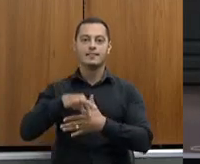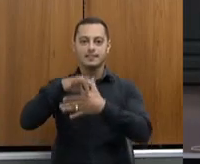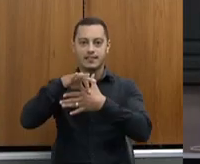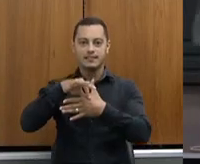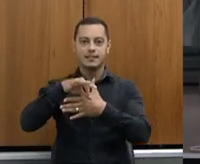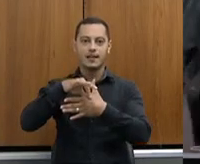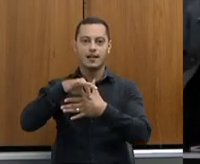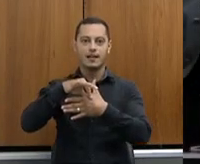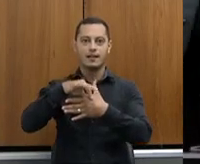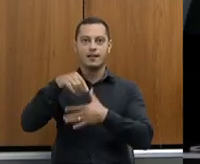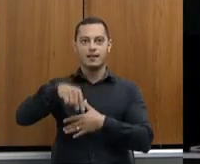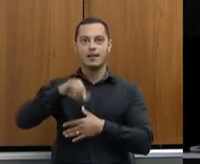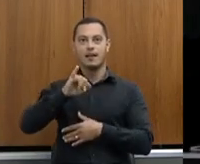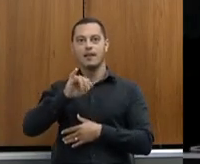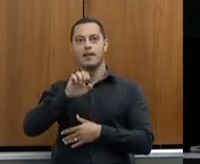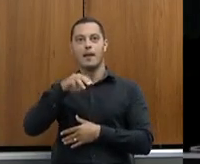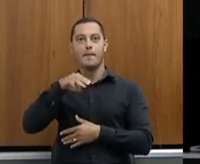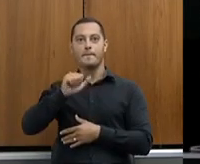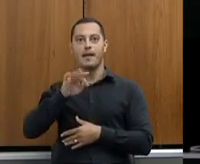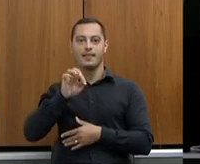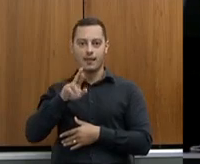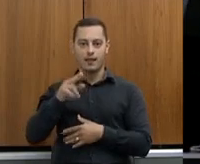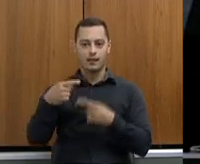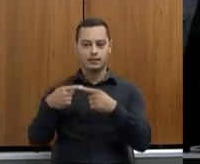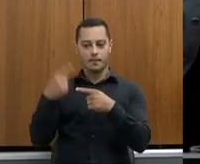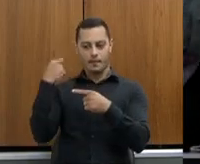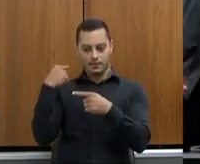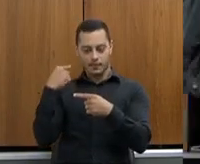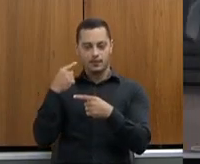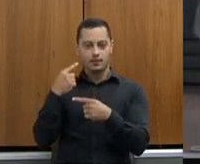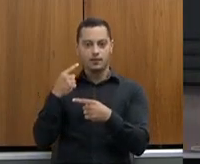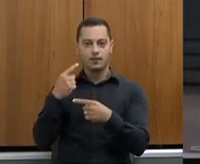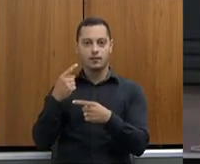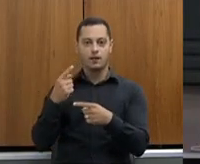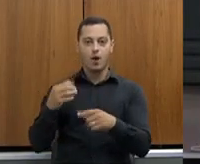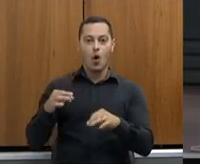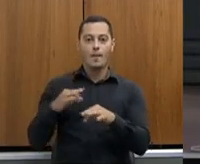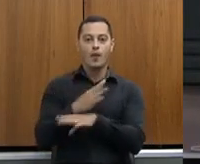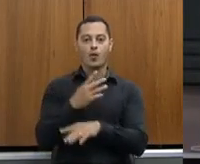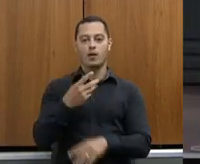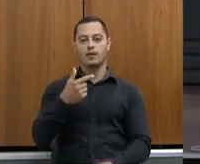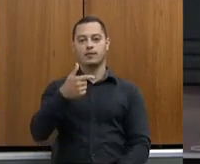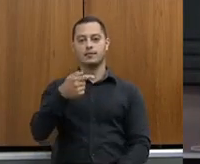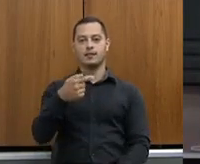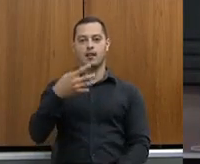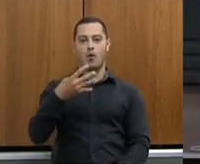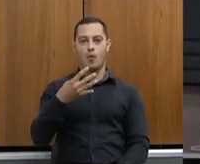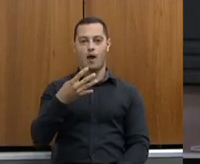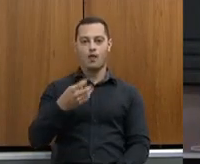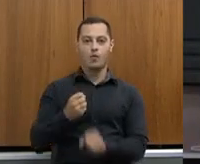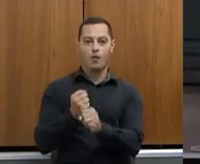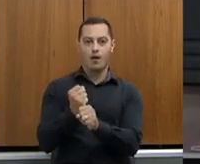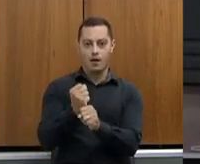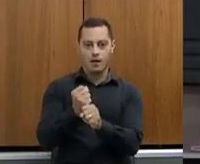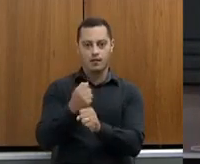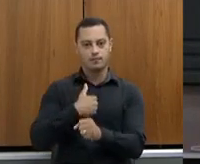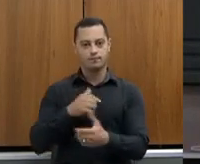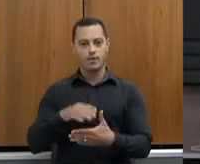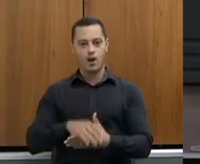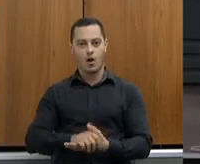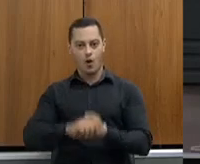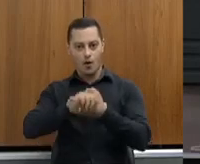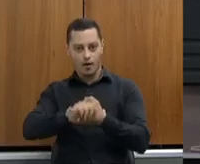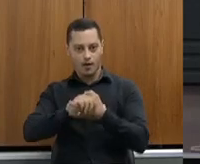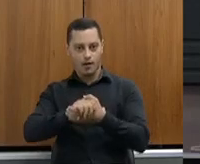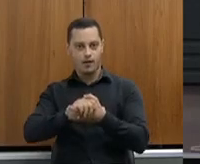completou, semana passada, 74 anos. Eu queria aqui cumprimentar todos os